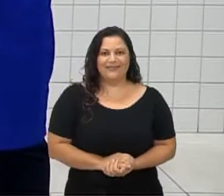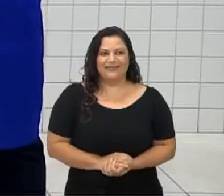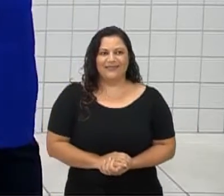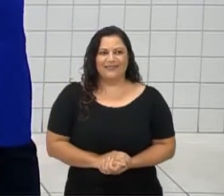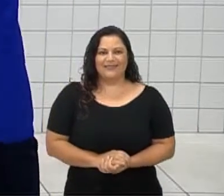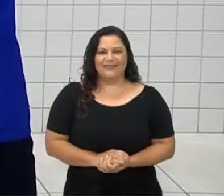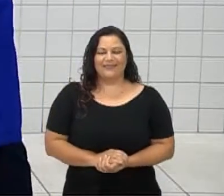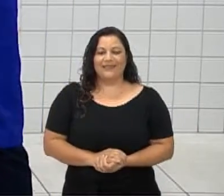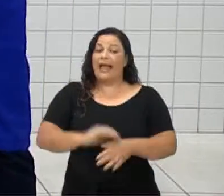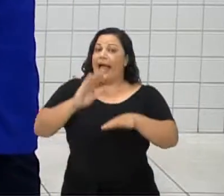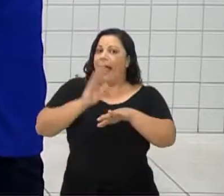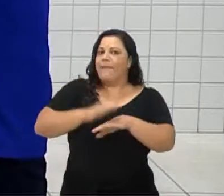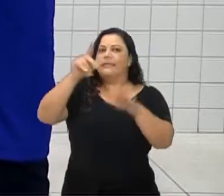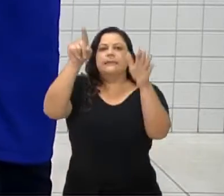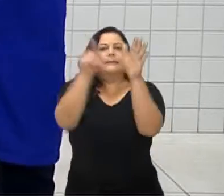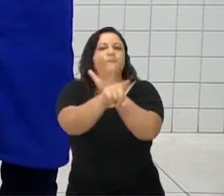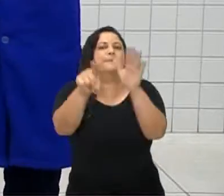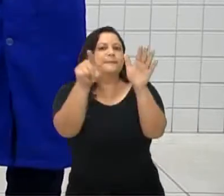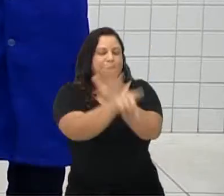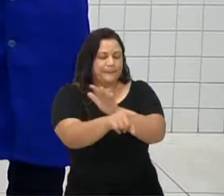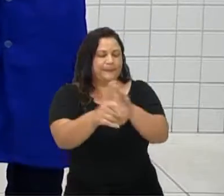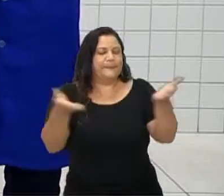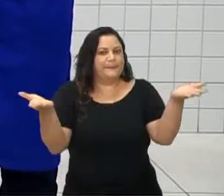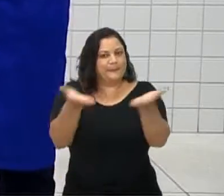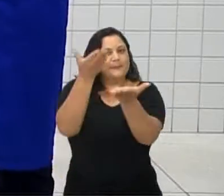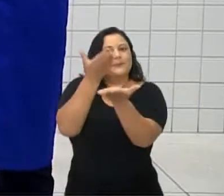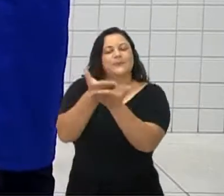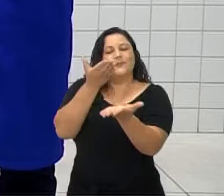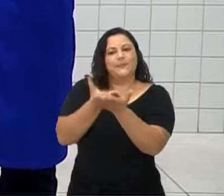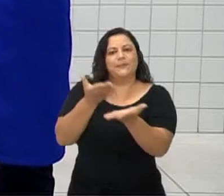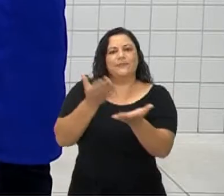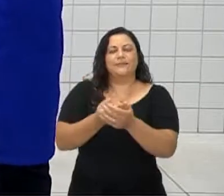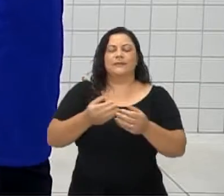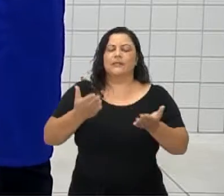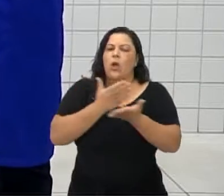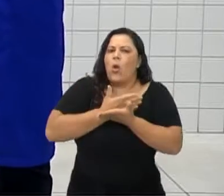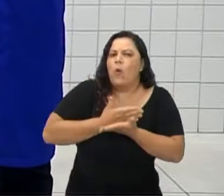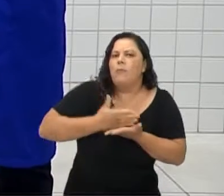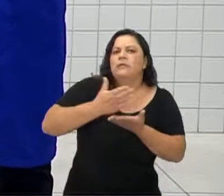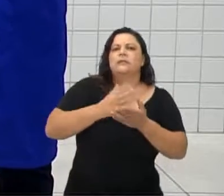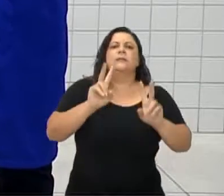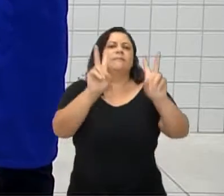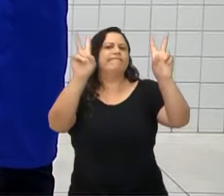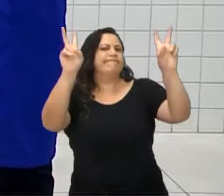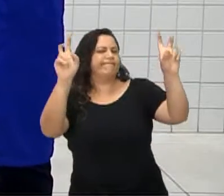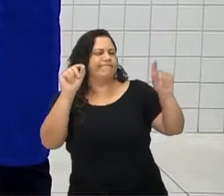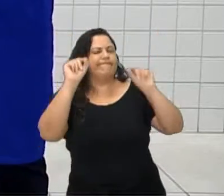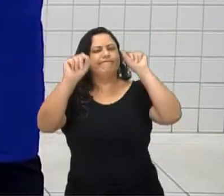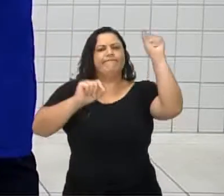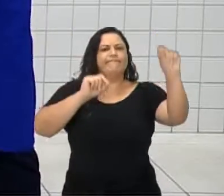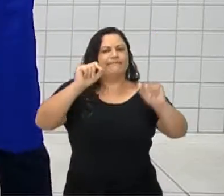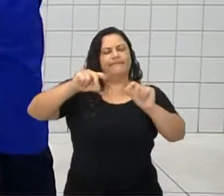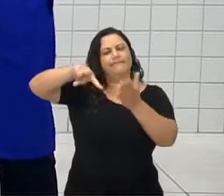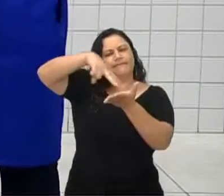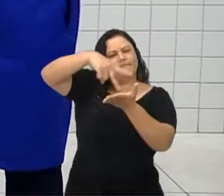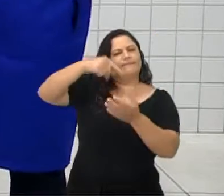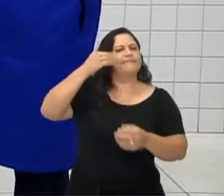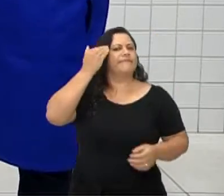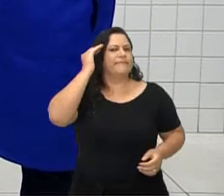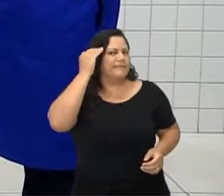Mais um quiz na nossa aula. Então, gente começou a falar do Uprocking. Vamos ver se vocês entenderam um pouquinho. Tá bom?